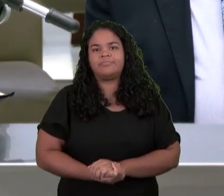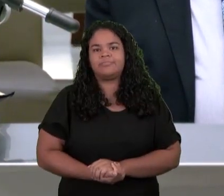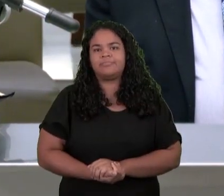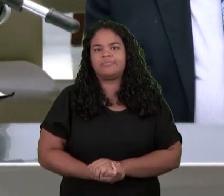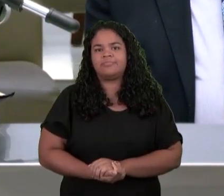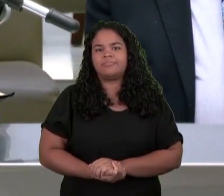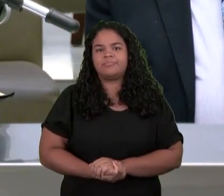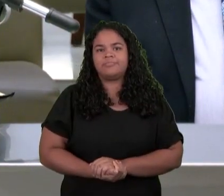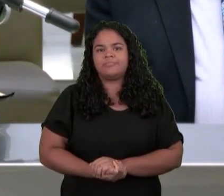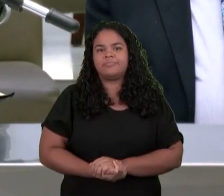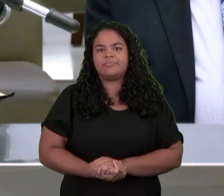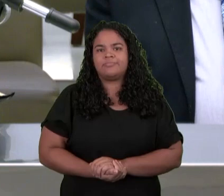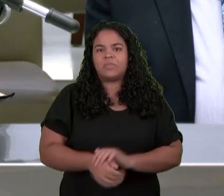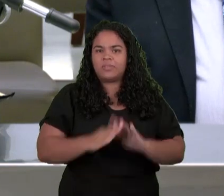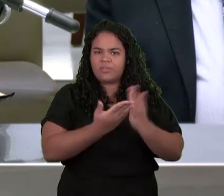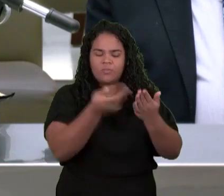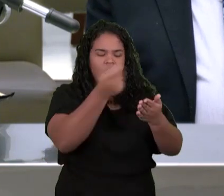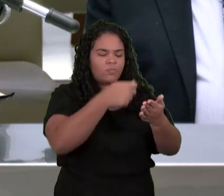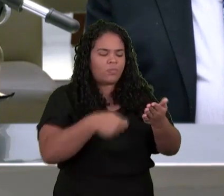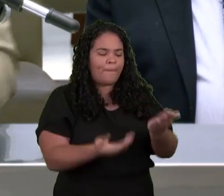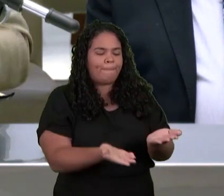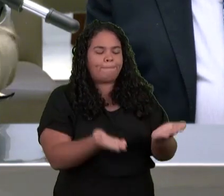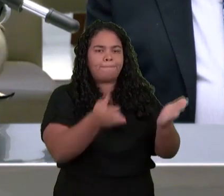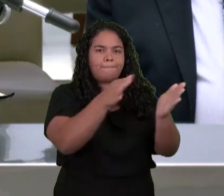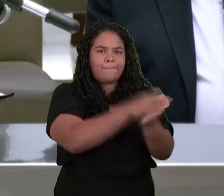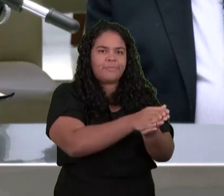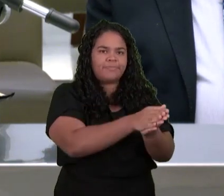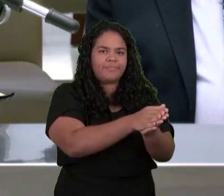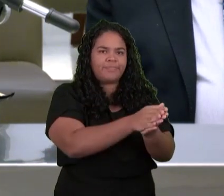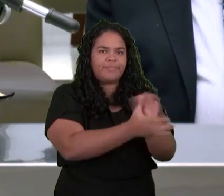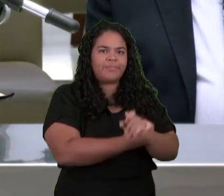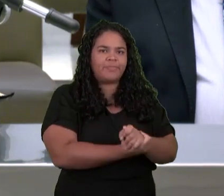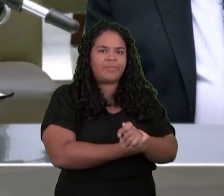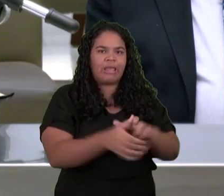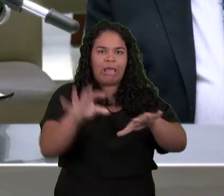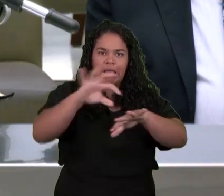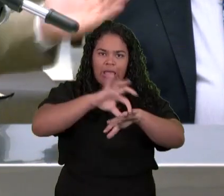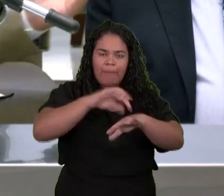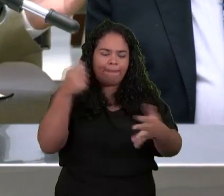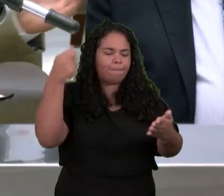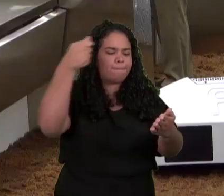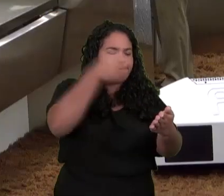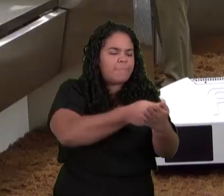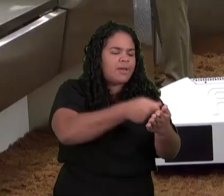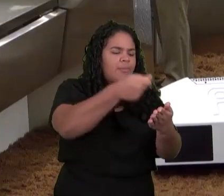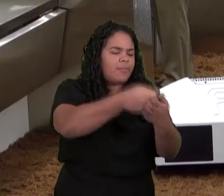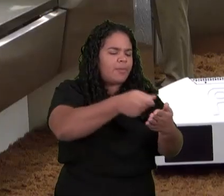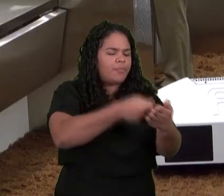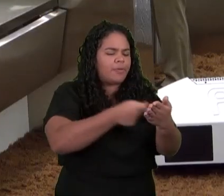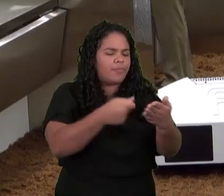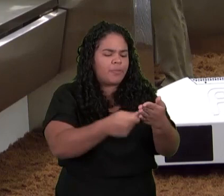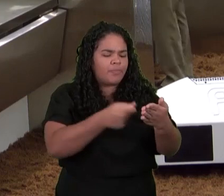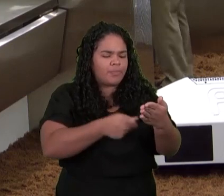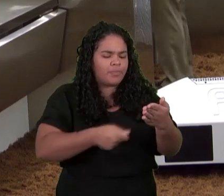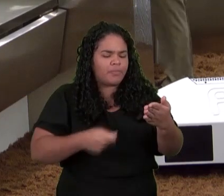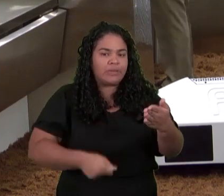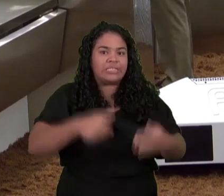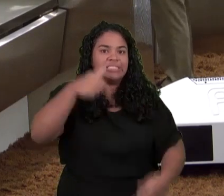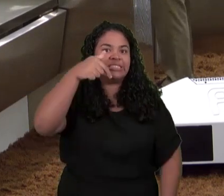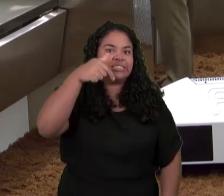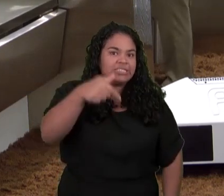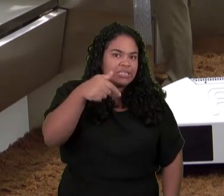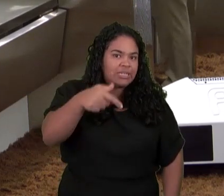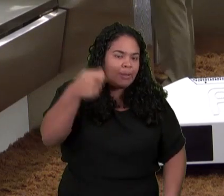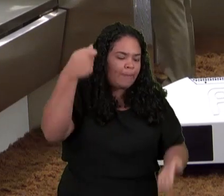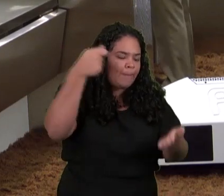selado Com sete selos É quase dizer Impossível Ser aberto Pelo homem